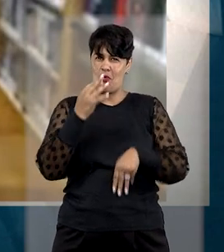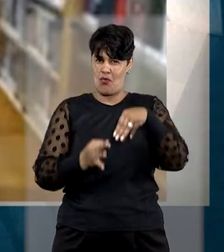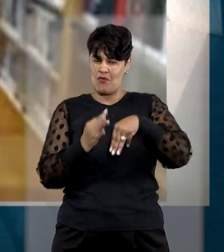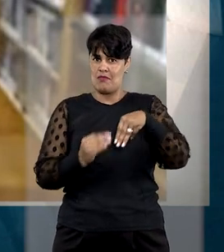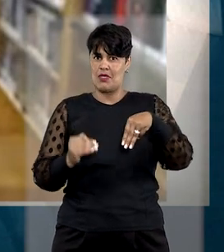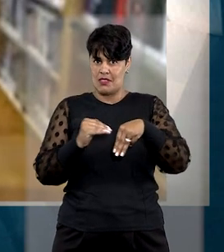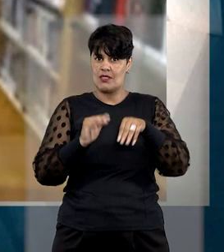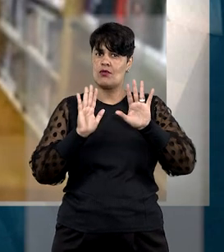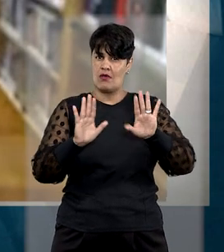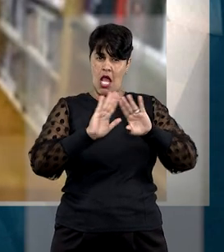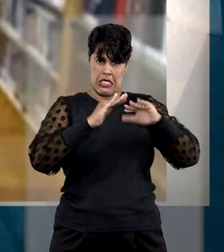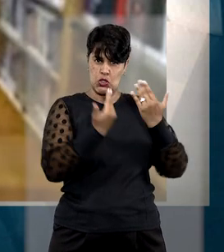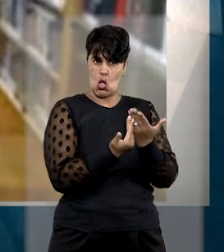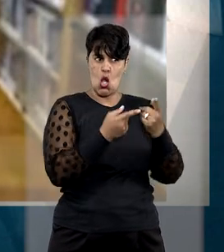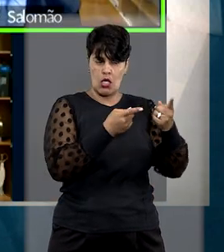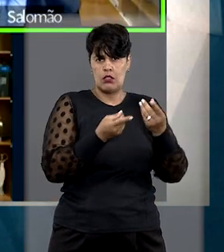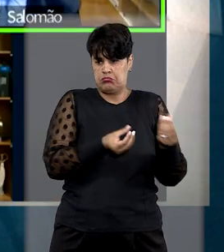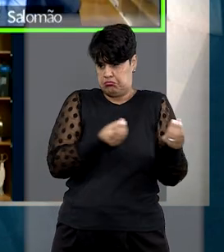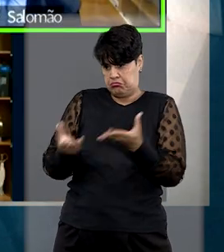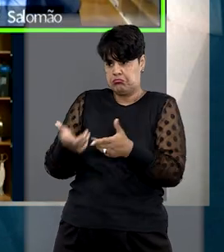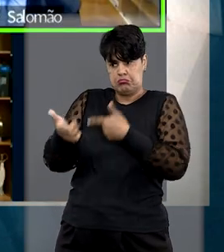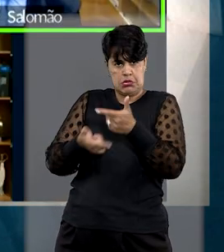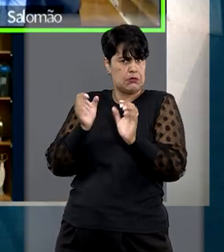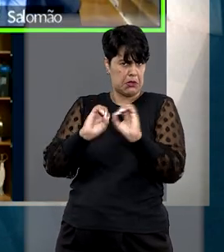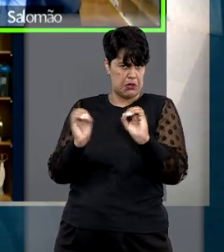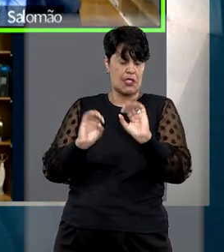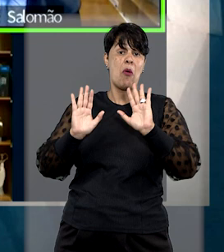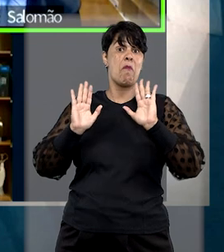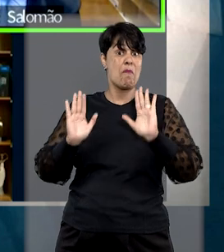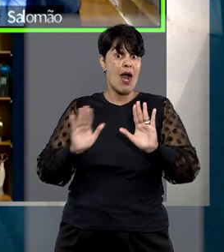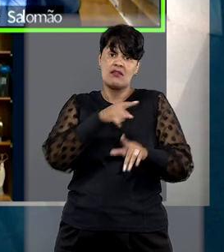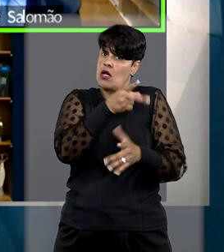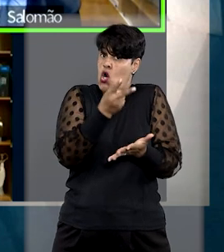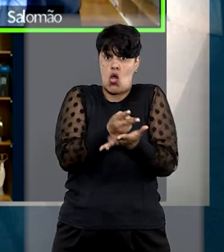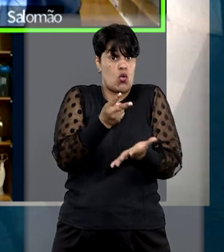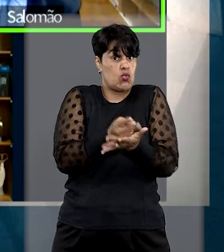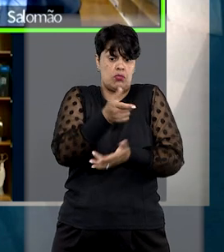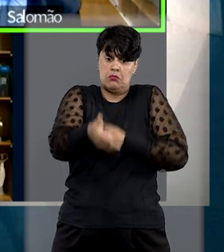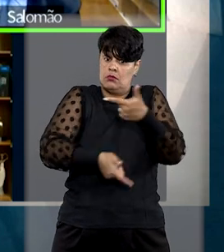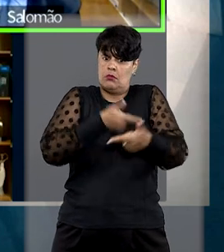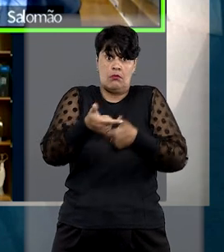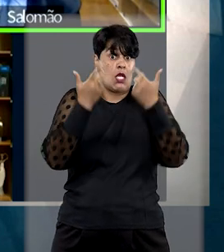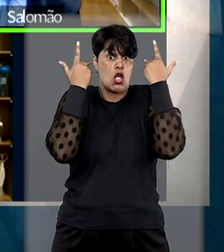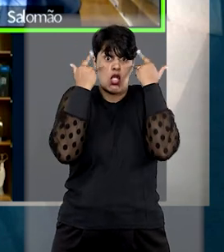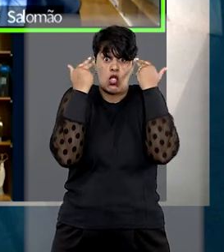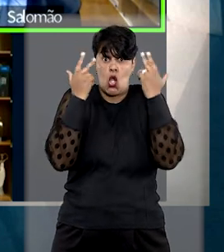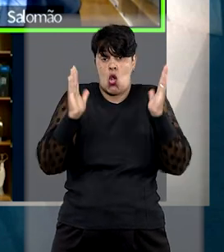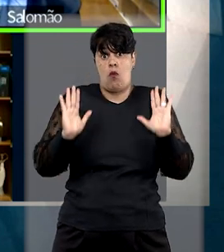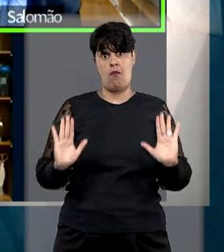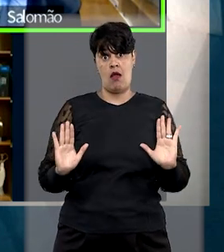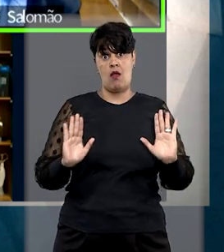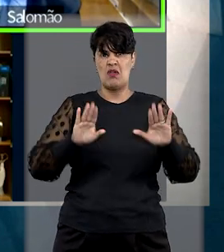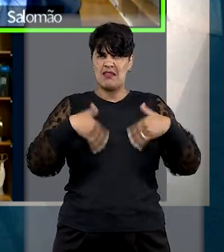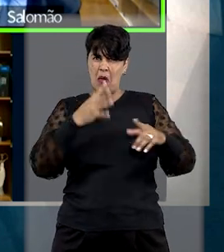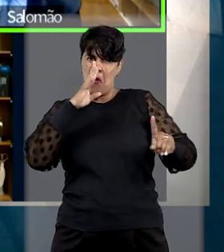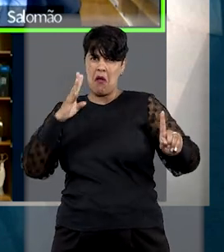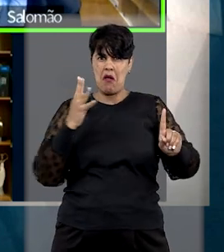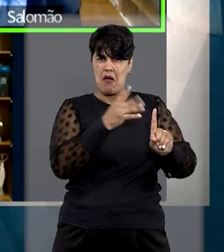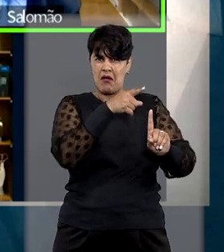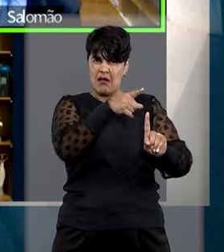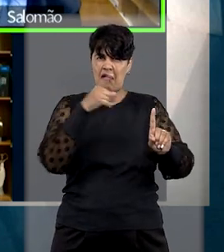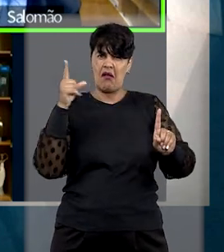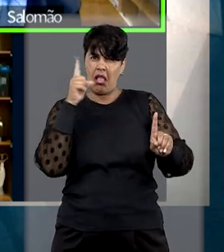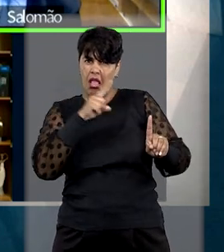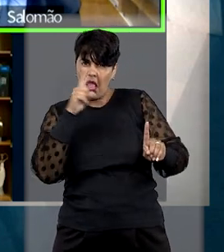prestados da forma como contratados, continuaram a ser oferecidos, de modo que não se pode falar em falha do dever de informação